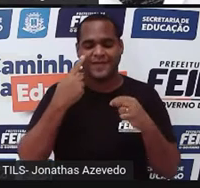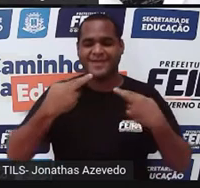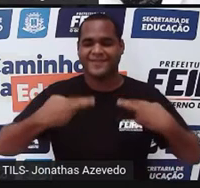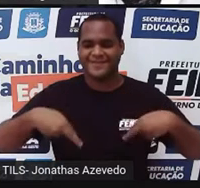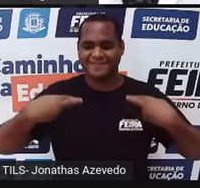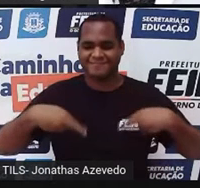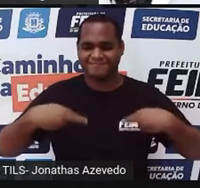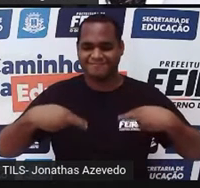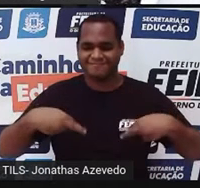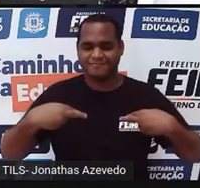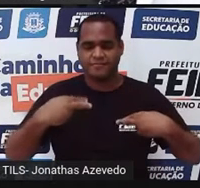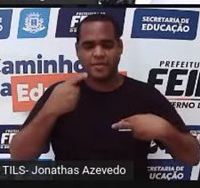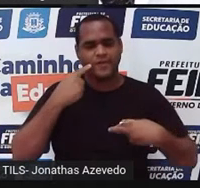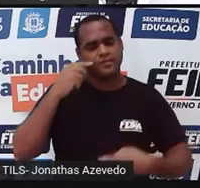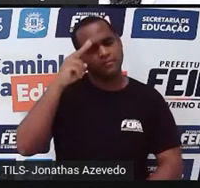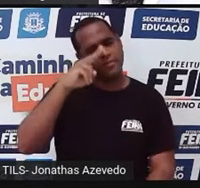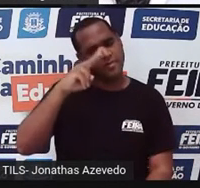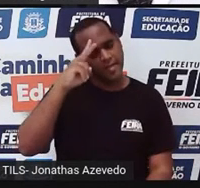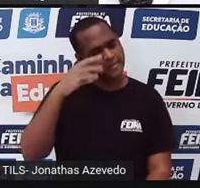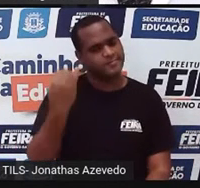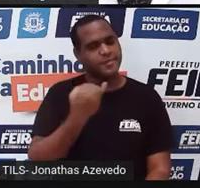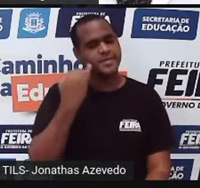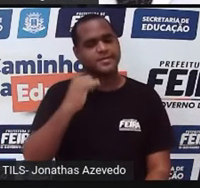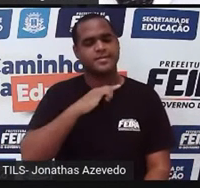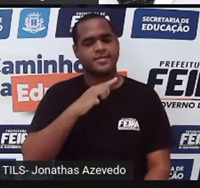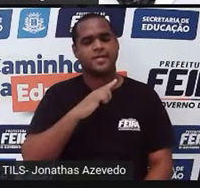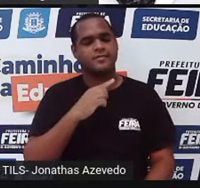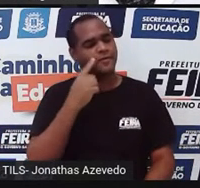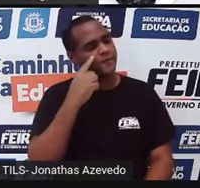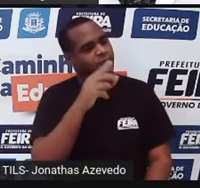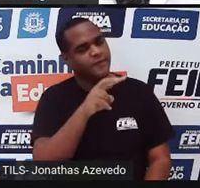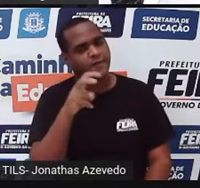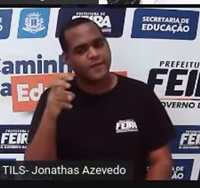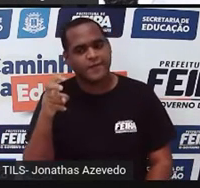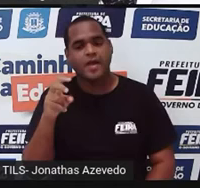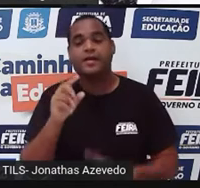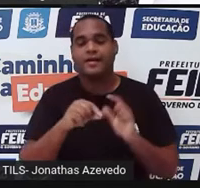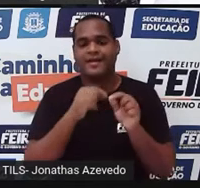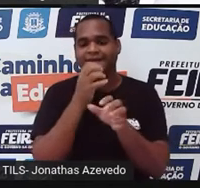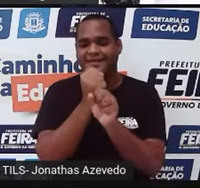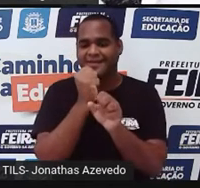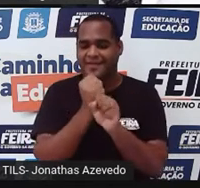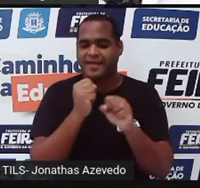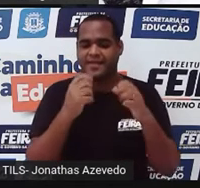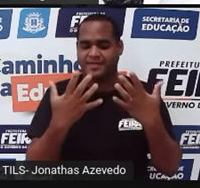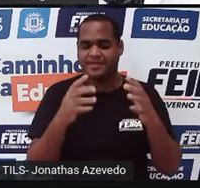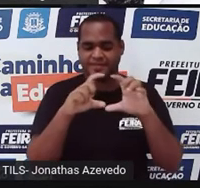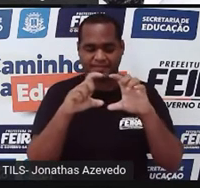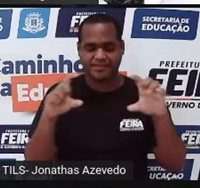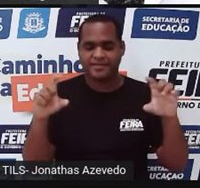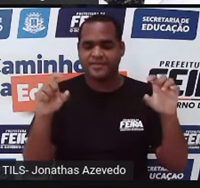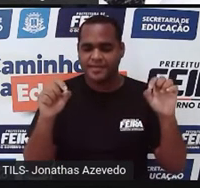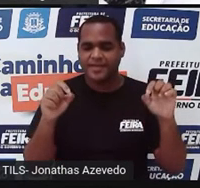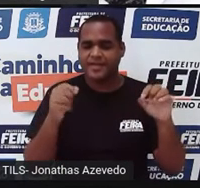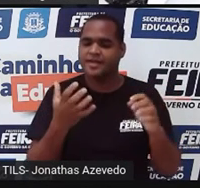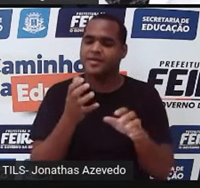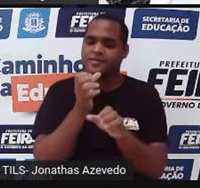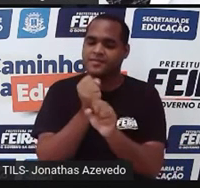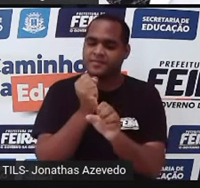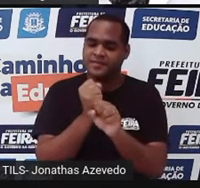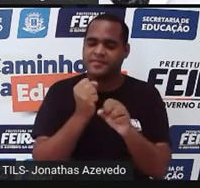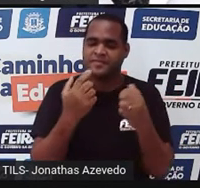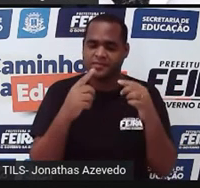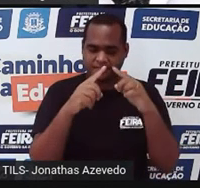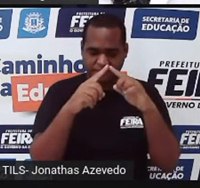relembrar as coisas que a gente já viu sobre cálculo de área de retângulos, cálculo de área de triângulos, tá? Essa